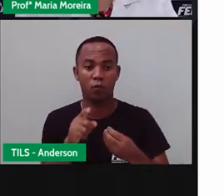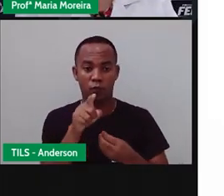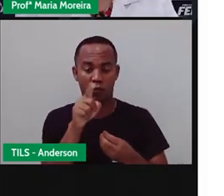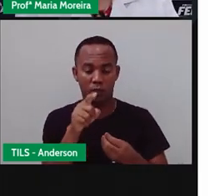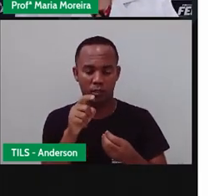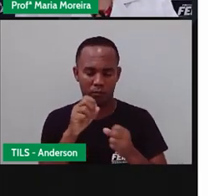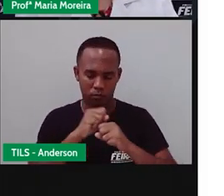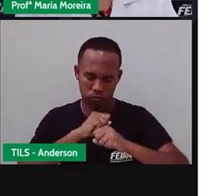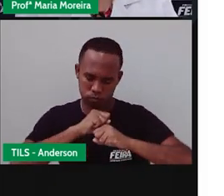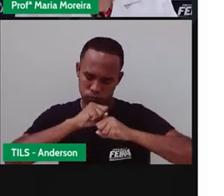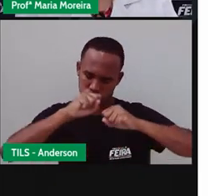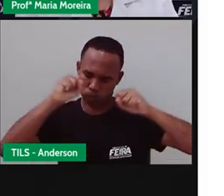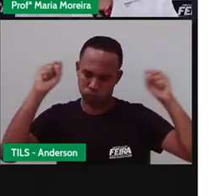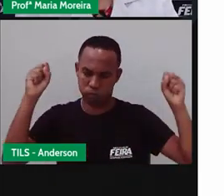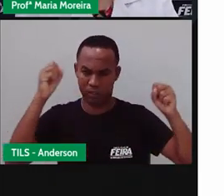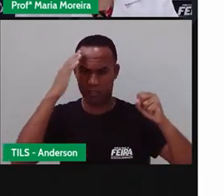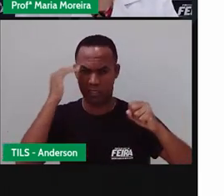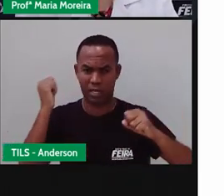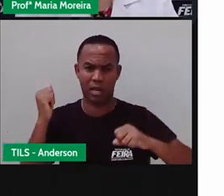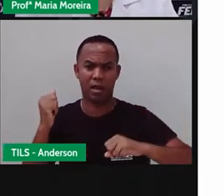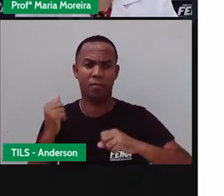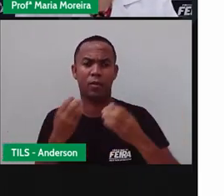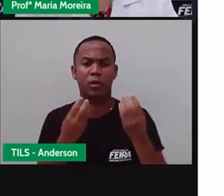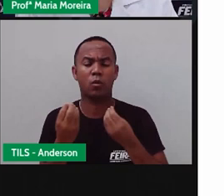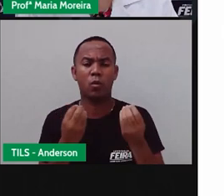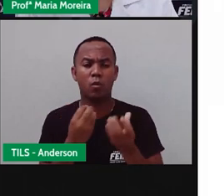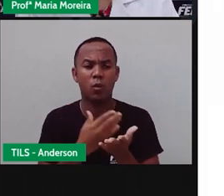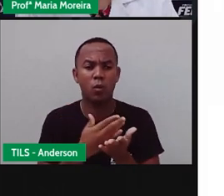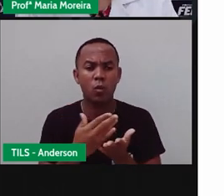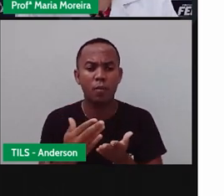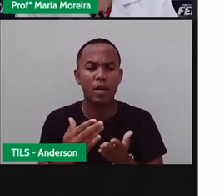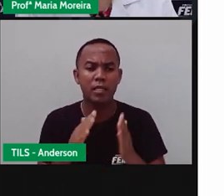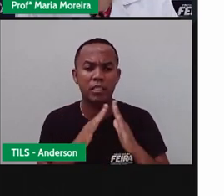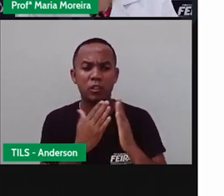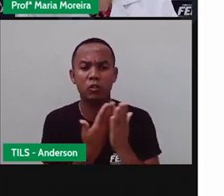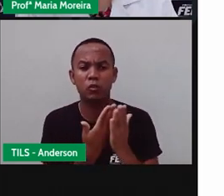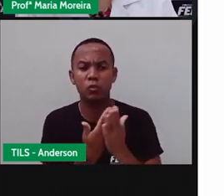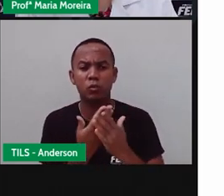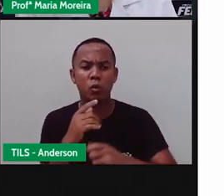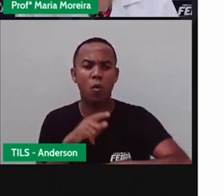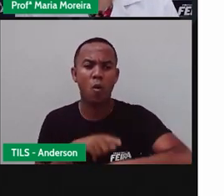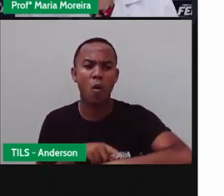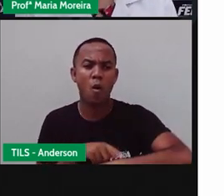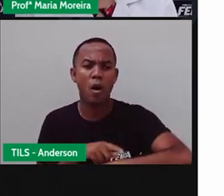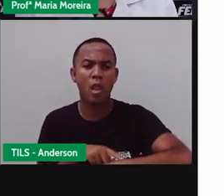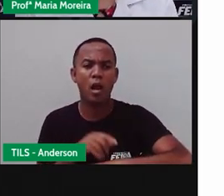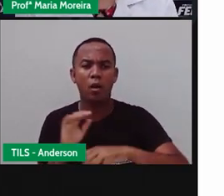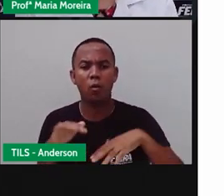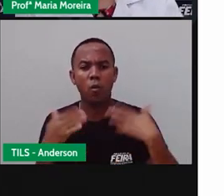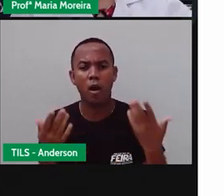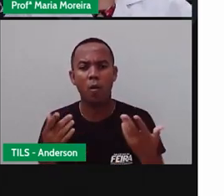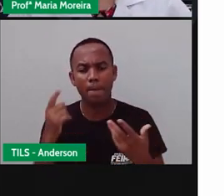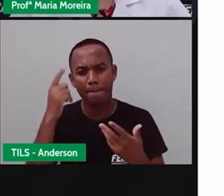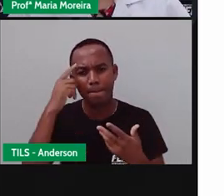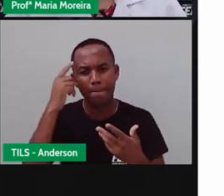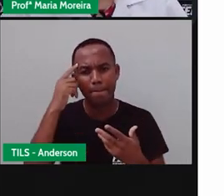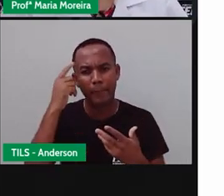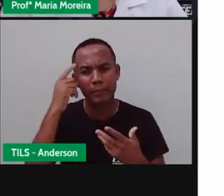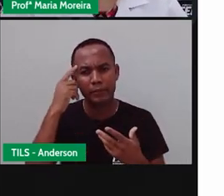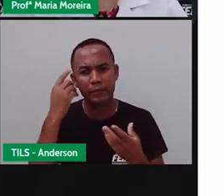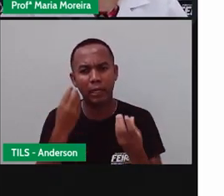nossa aula vai entrar, né? Às 8 horas da manhã. Se não entra às 8 horas, vocês já começam a pensar. Hum,